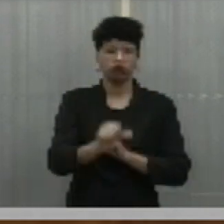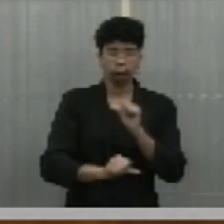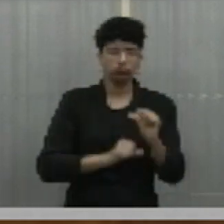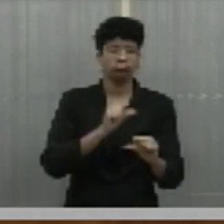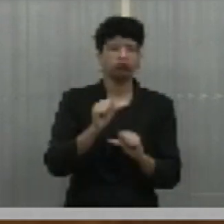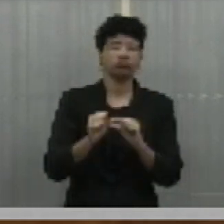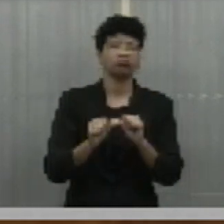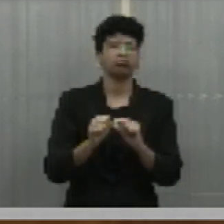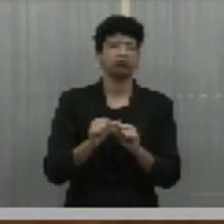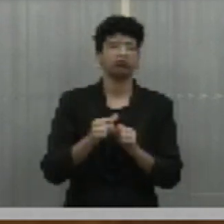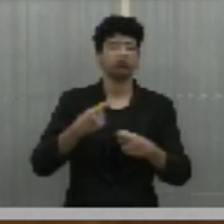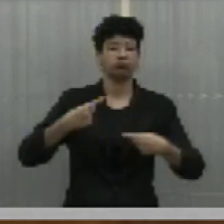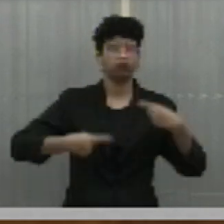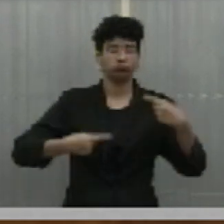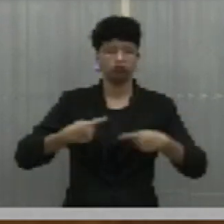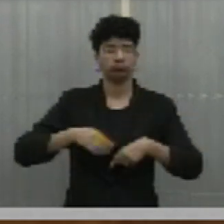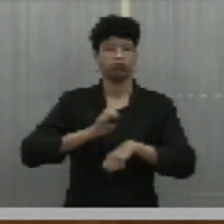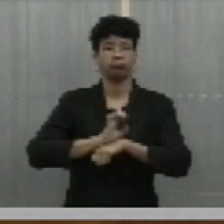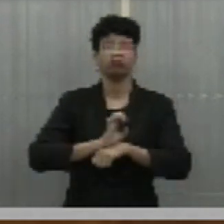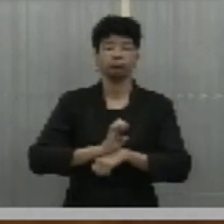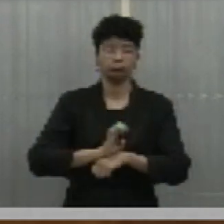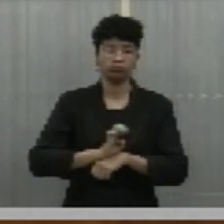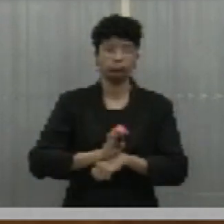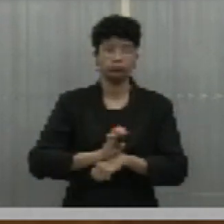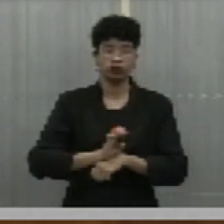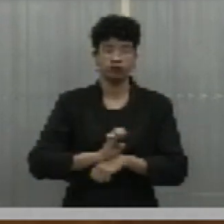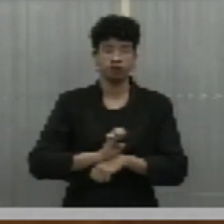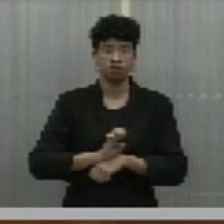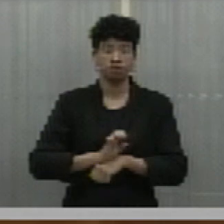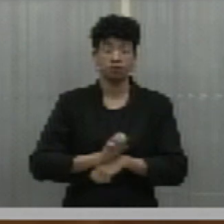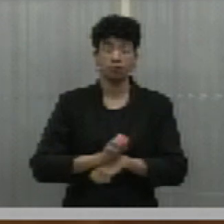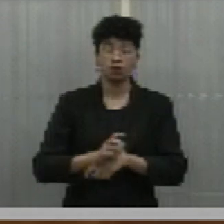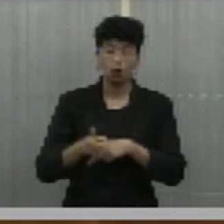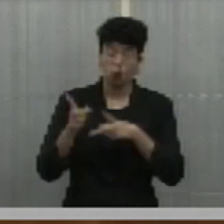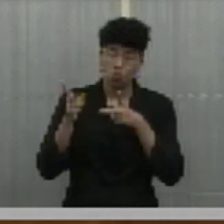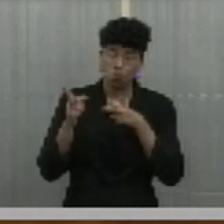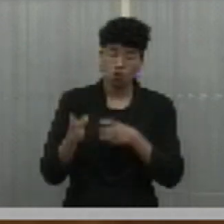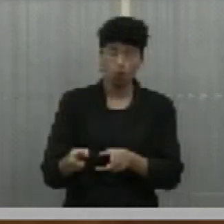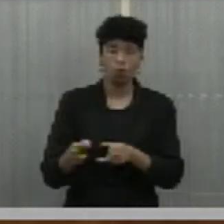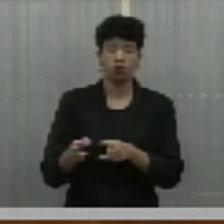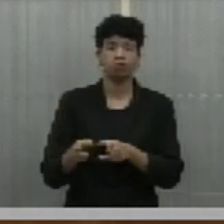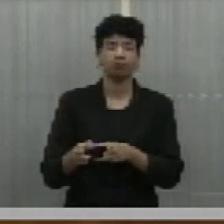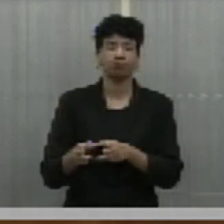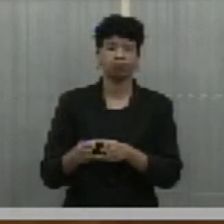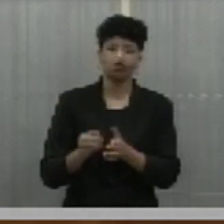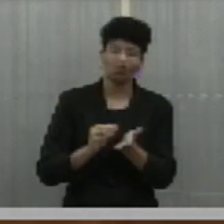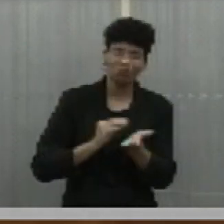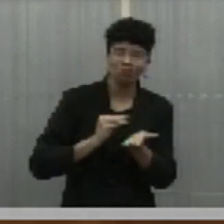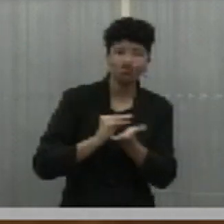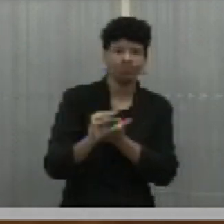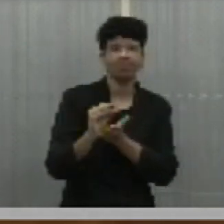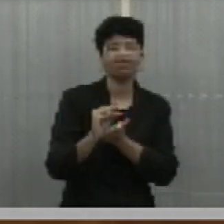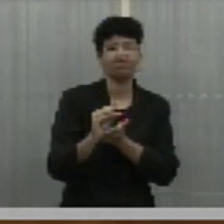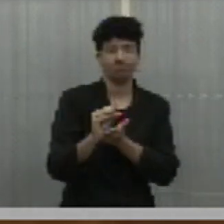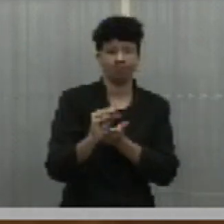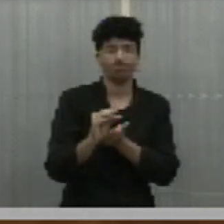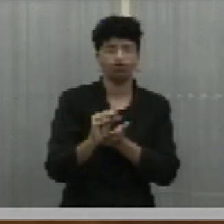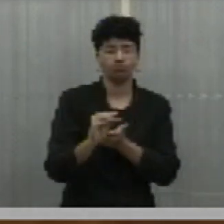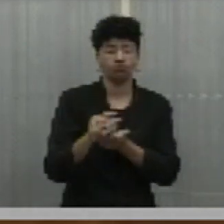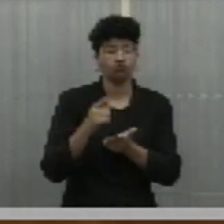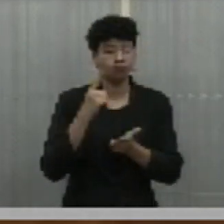da política educacional do Estado. Do mesmo jeito, há um investimento muito forte em